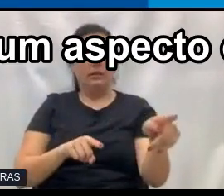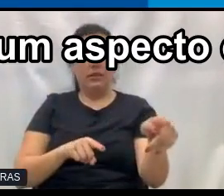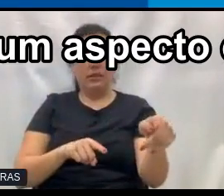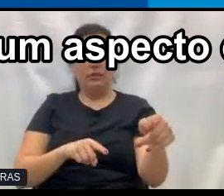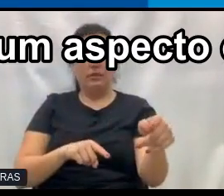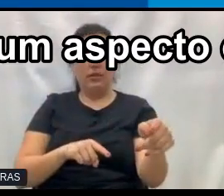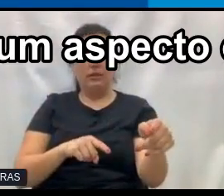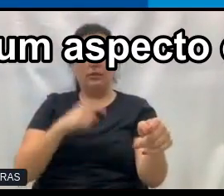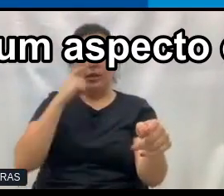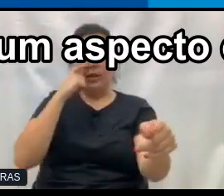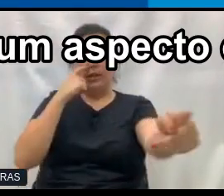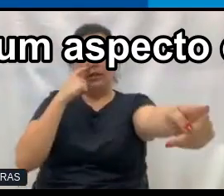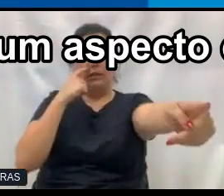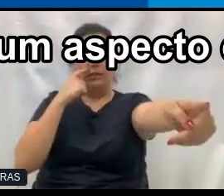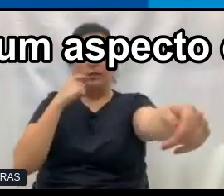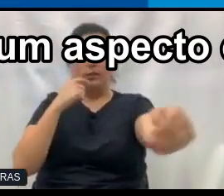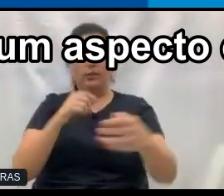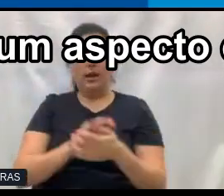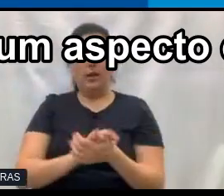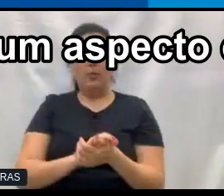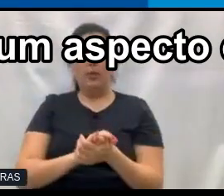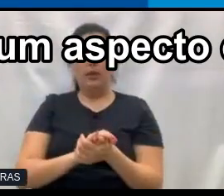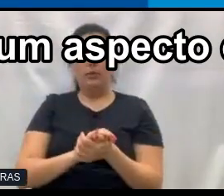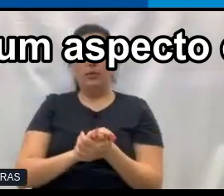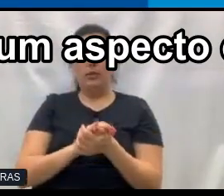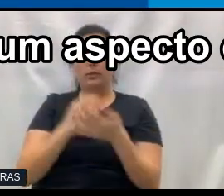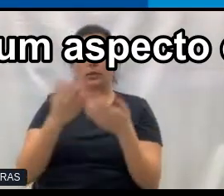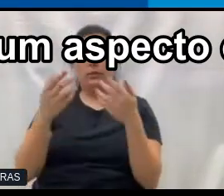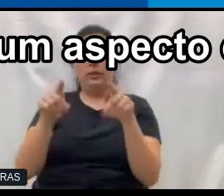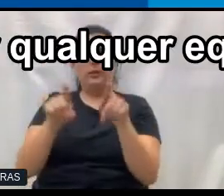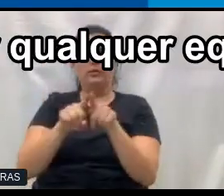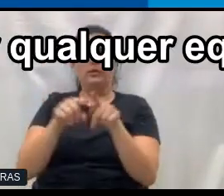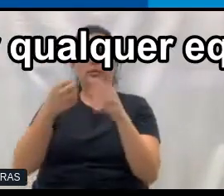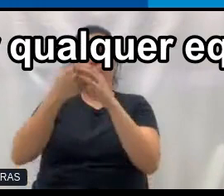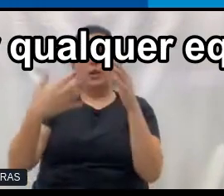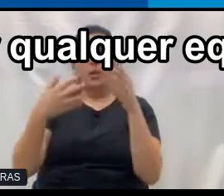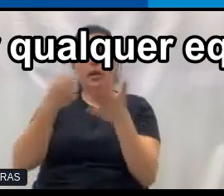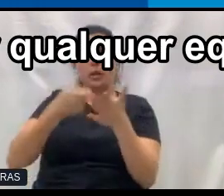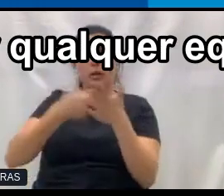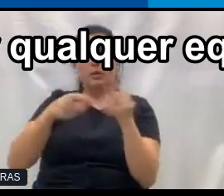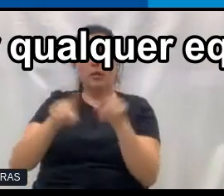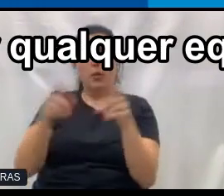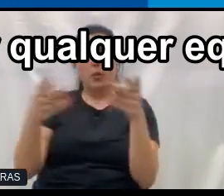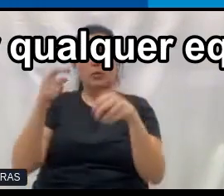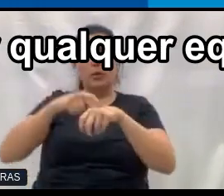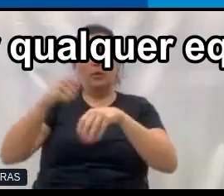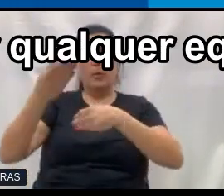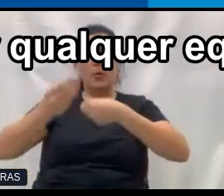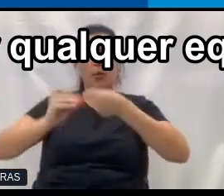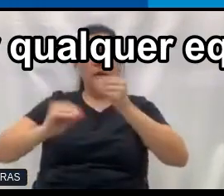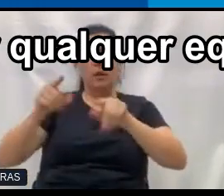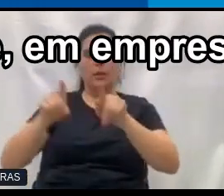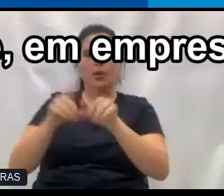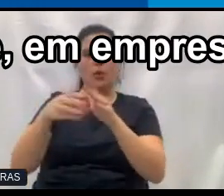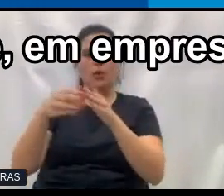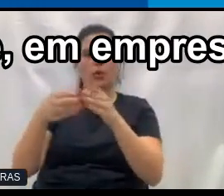considerar a diversidade é um aspecto obrigatório hoje na hora de você montar qualquer equipe. A